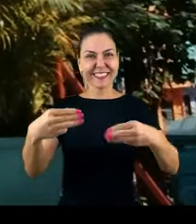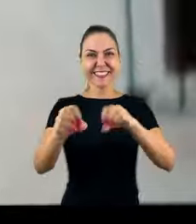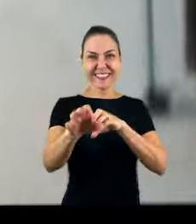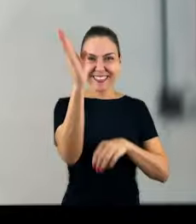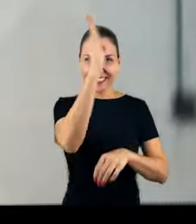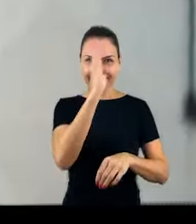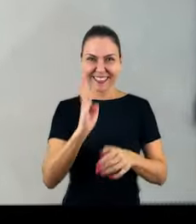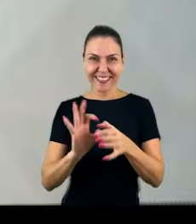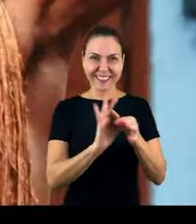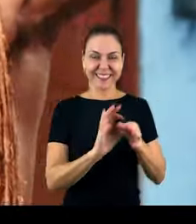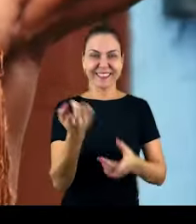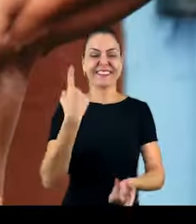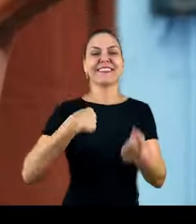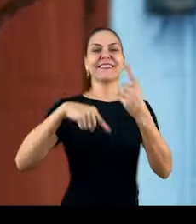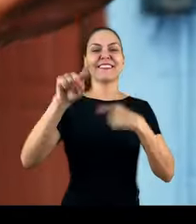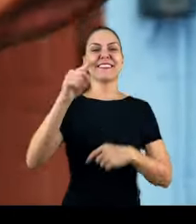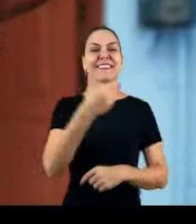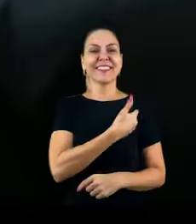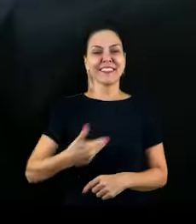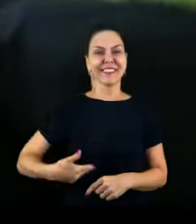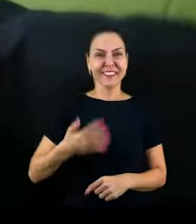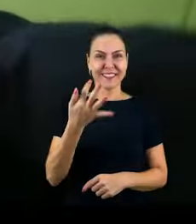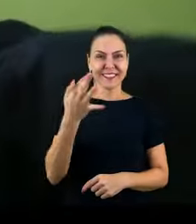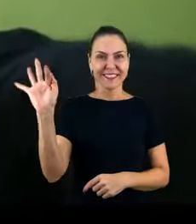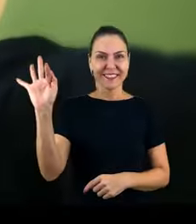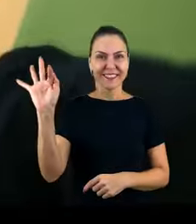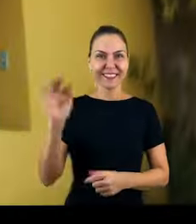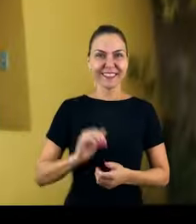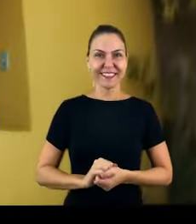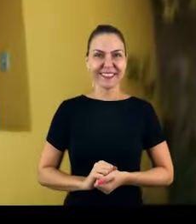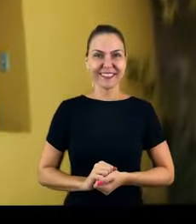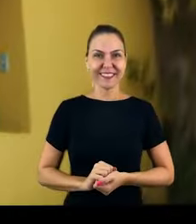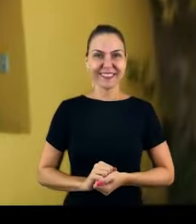Ministério da Educação. Brasil. União e Reconstrução. Governo Federal. Investe.